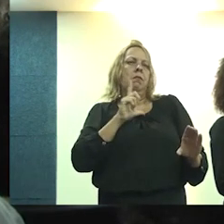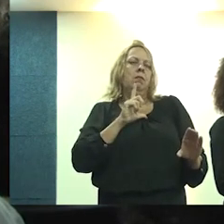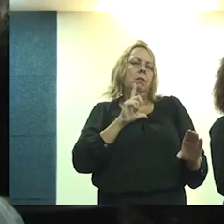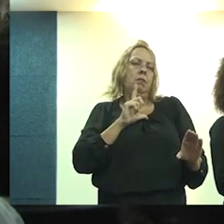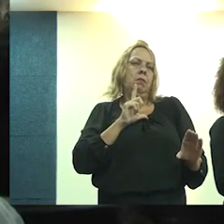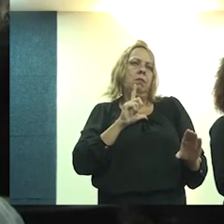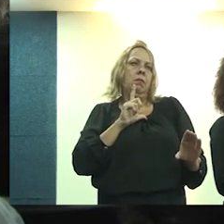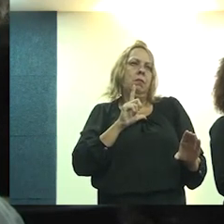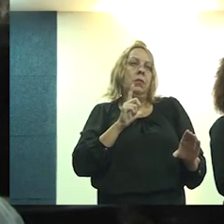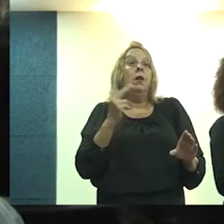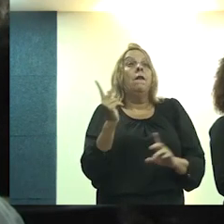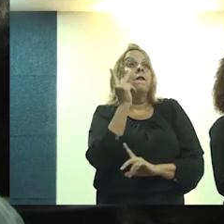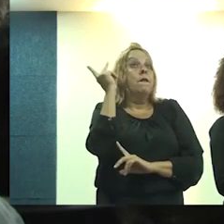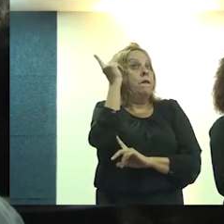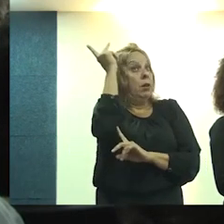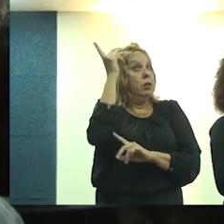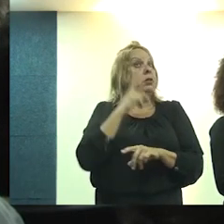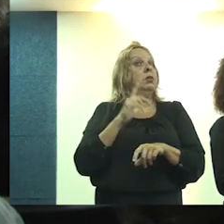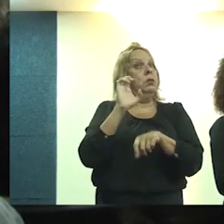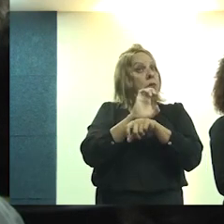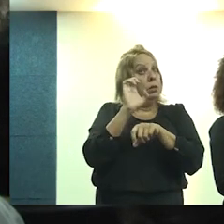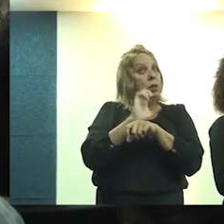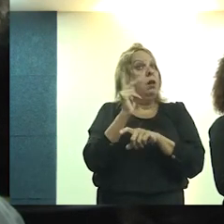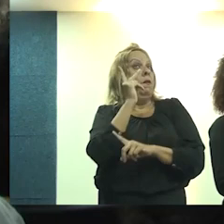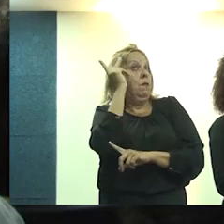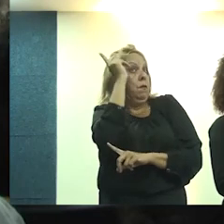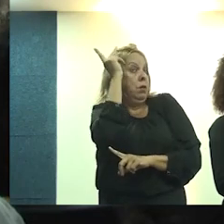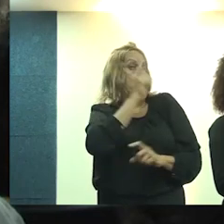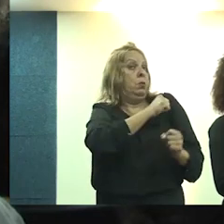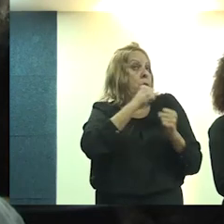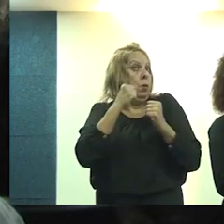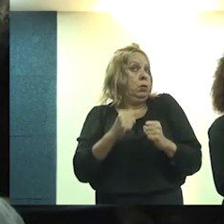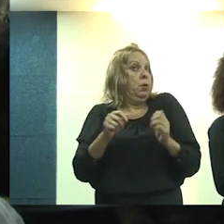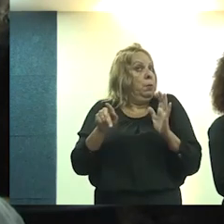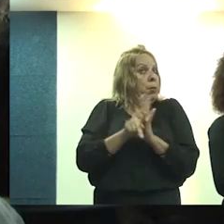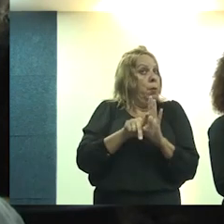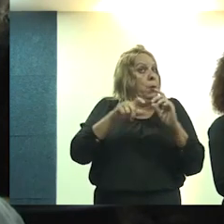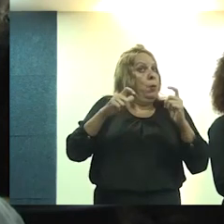muitas vezes, da valorização do Estado, da valorização do poder local